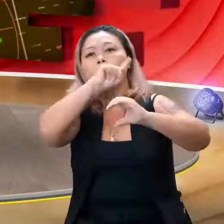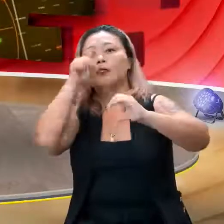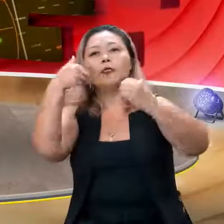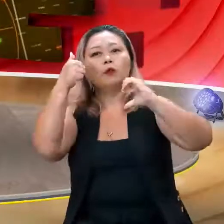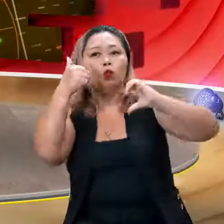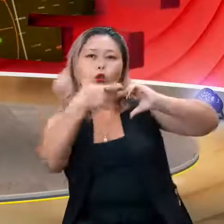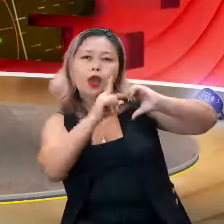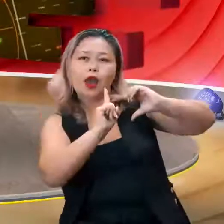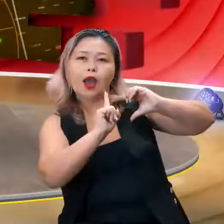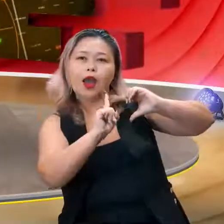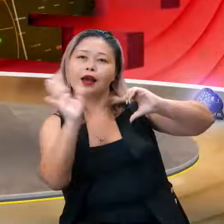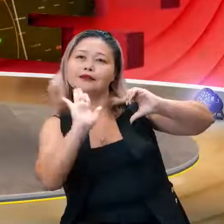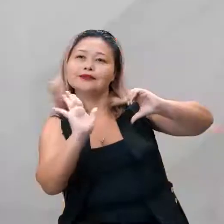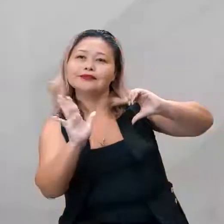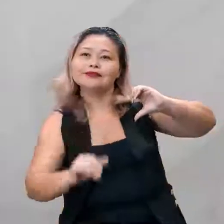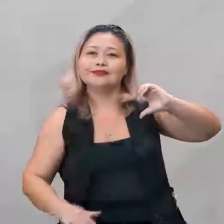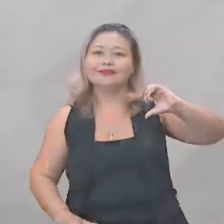no coração. Tchau, tchau.